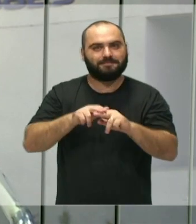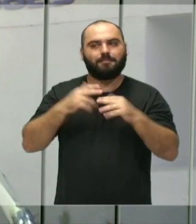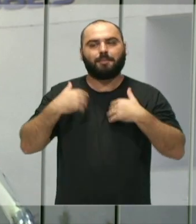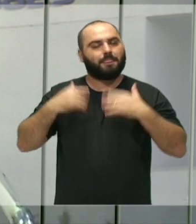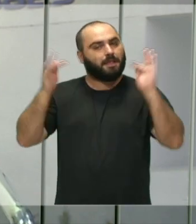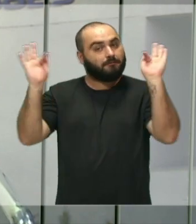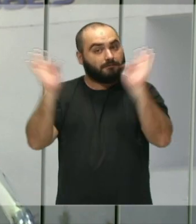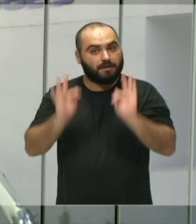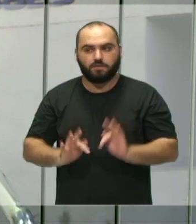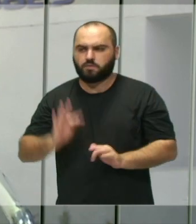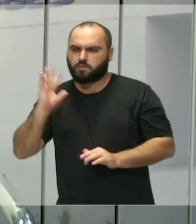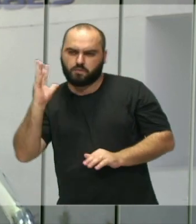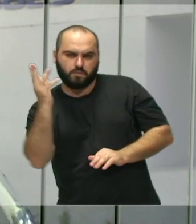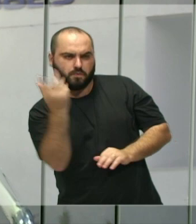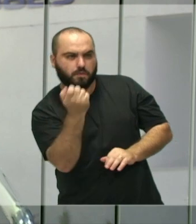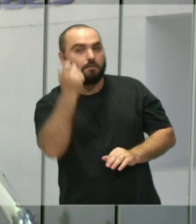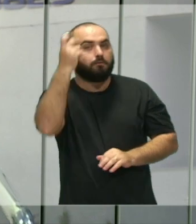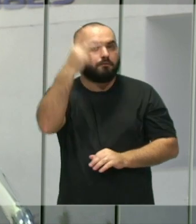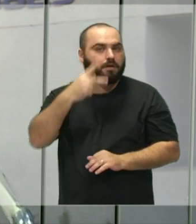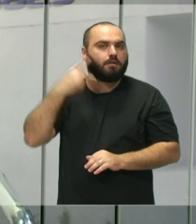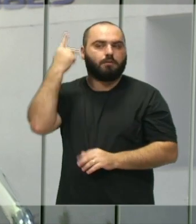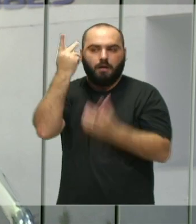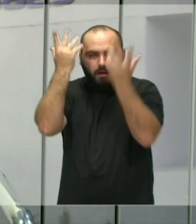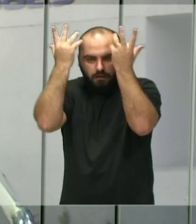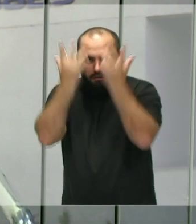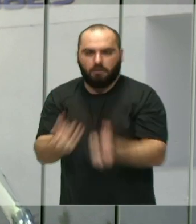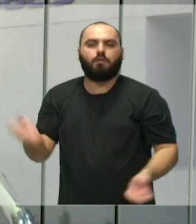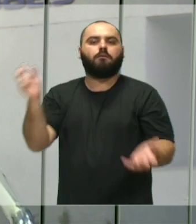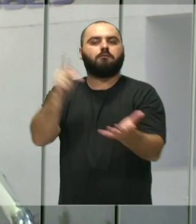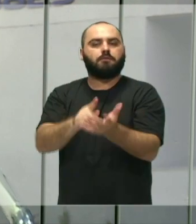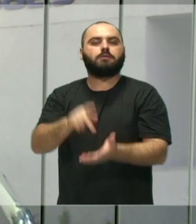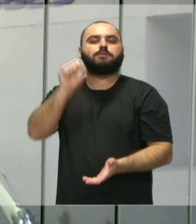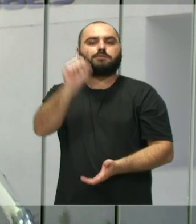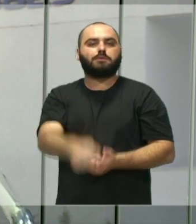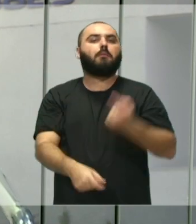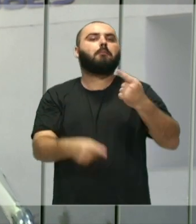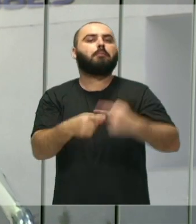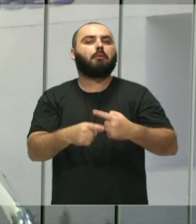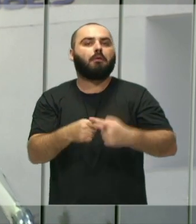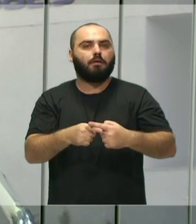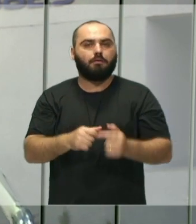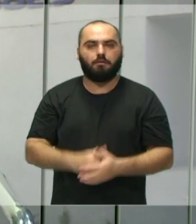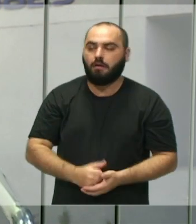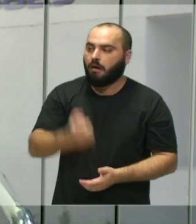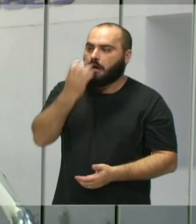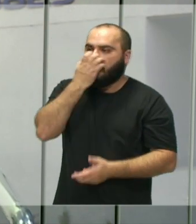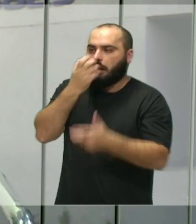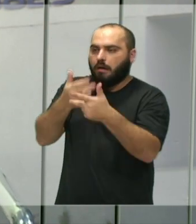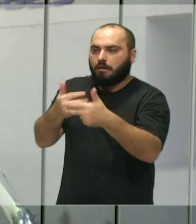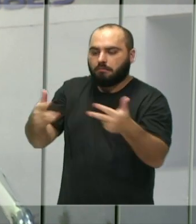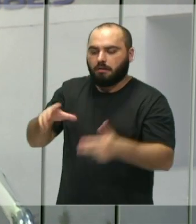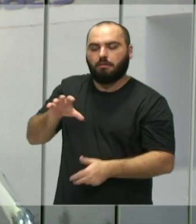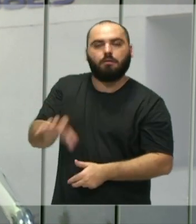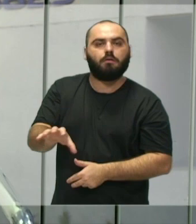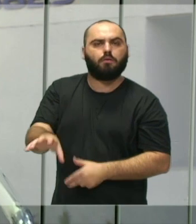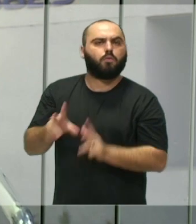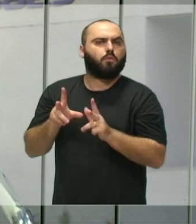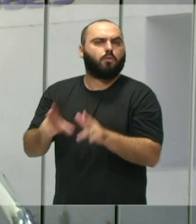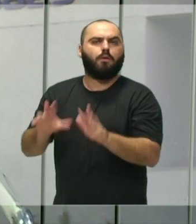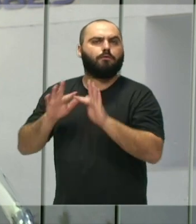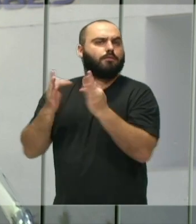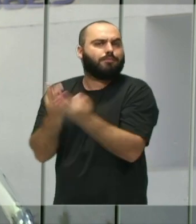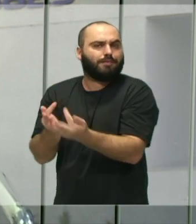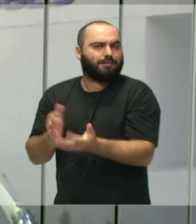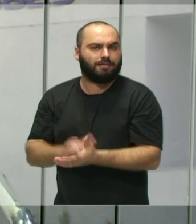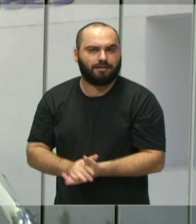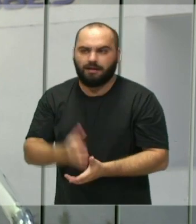vereadores todos estão abraçando essa causa, assim, até porque eu trato a causa animal como ela é da família, ela é da família,